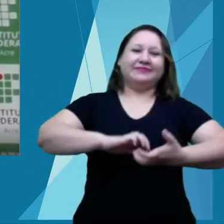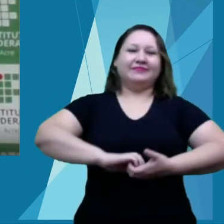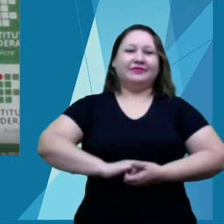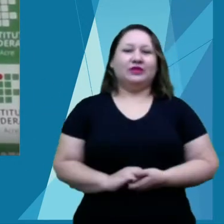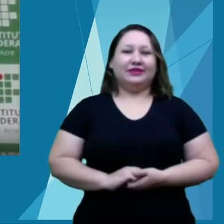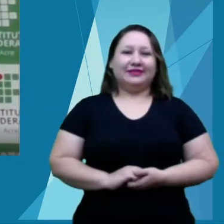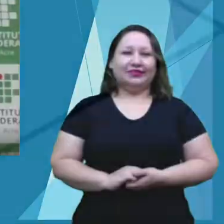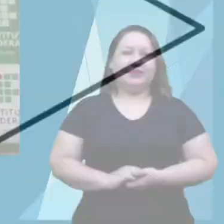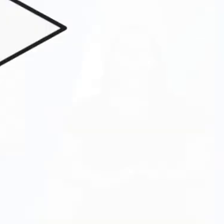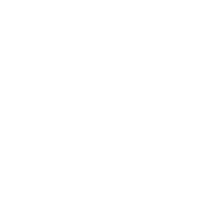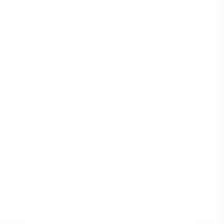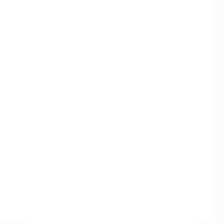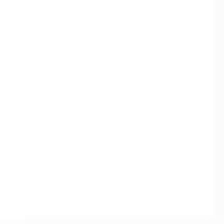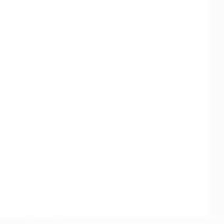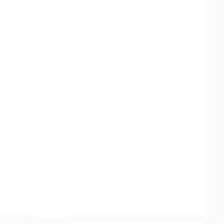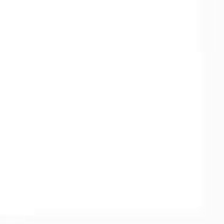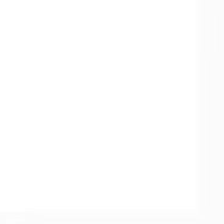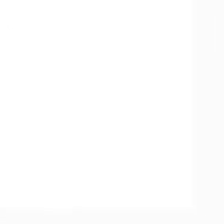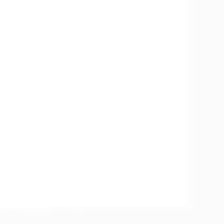Tchau. Tchau.